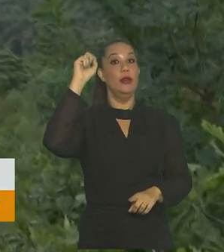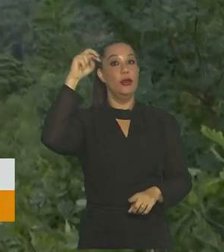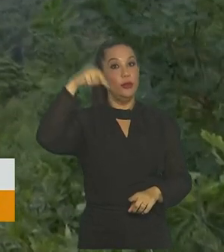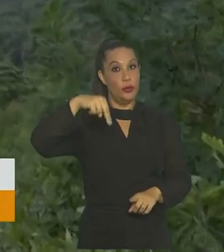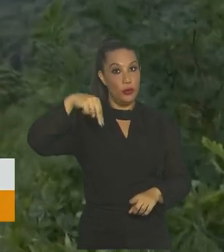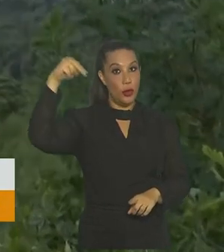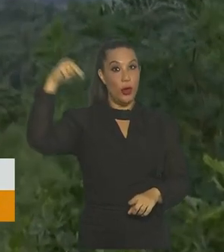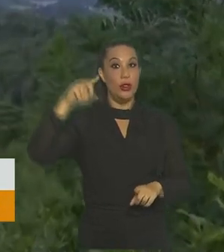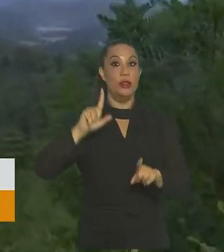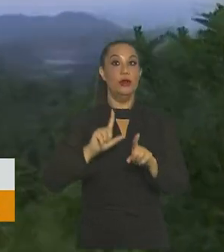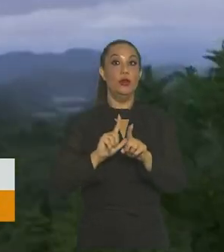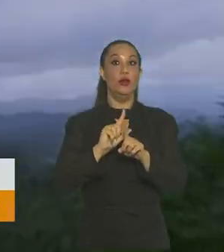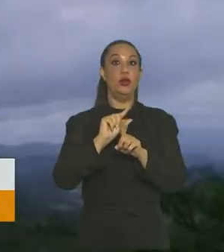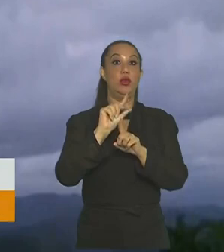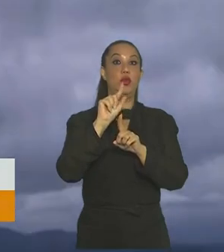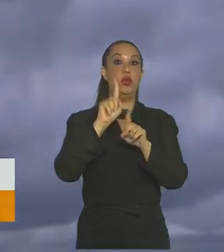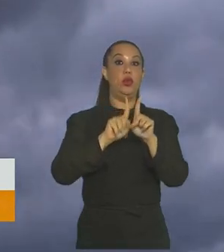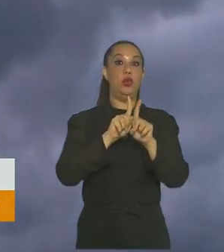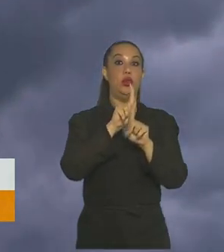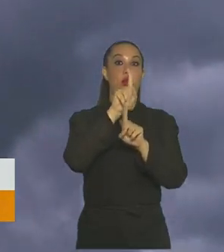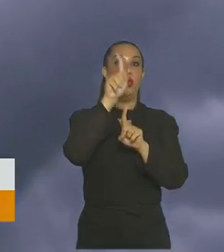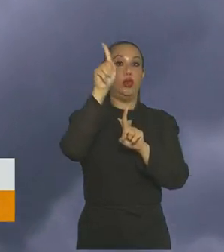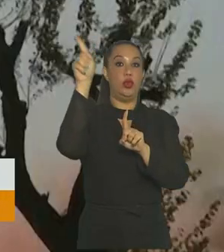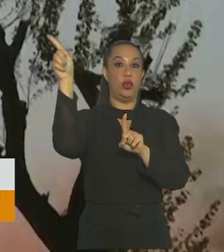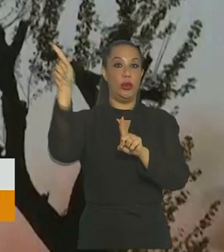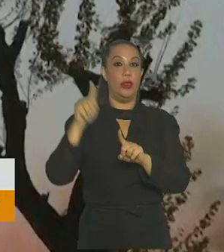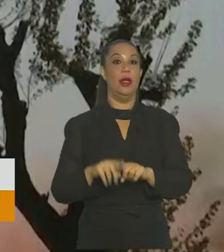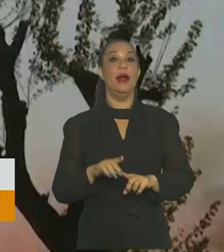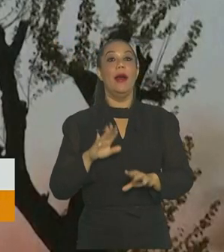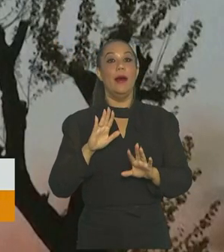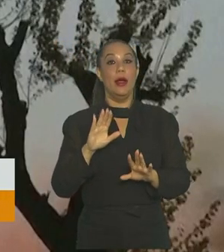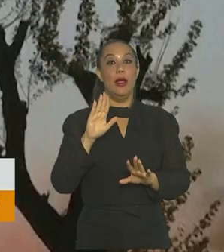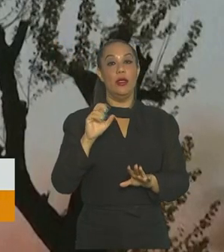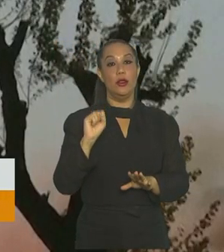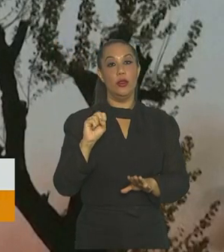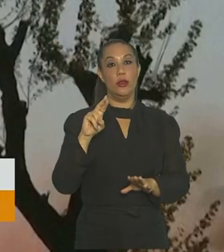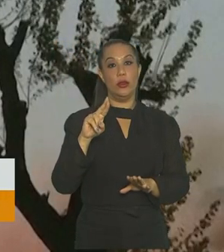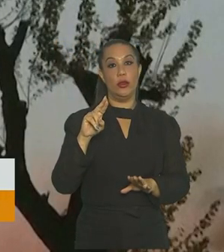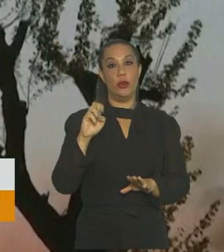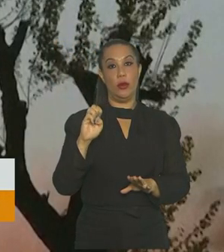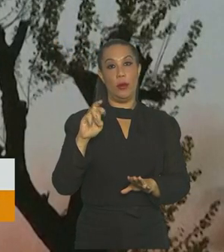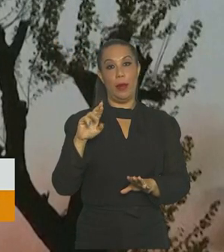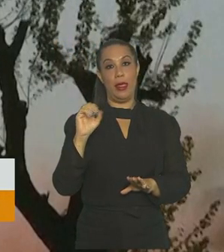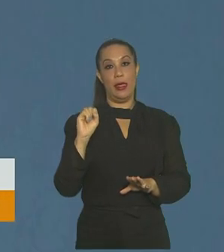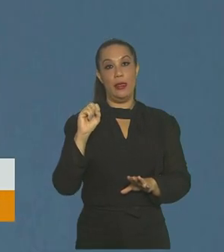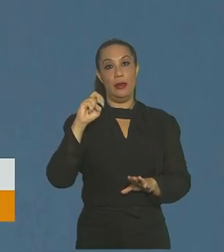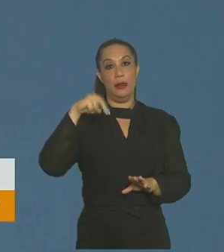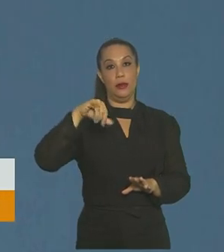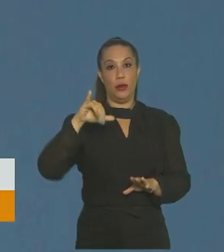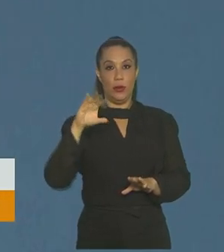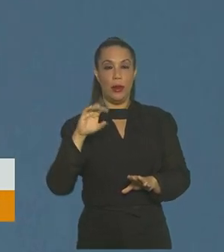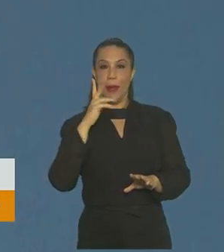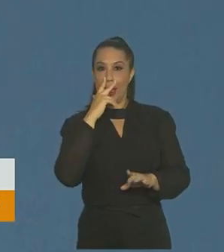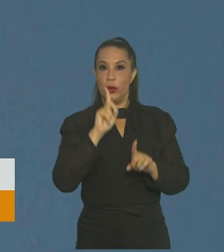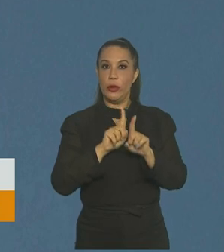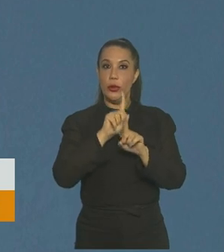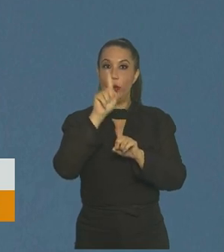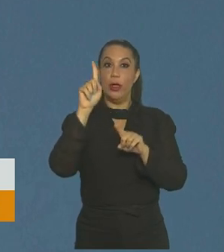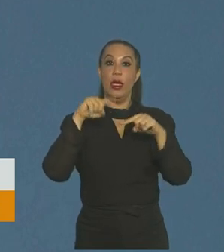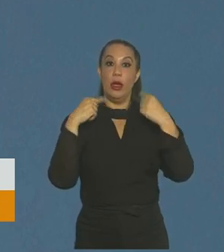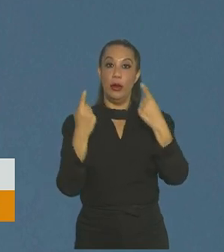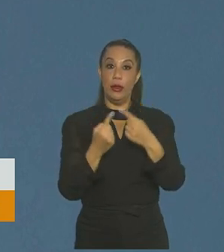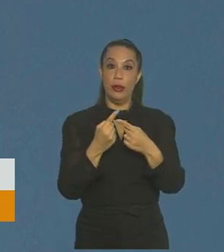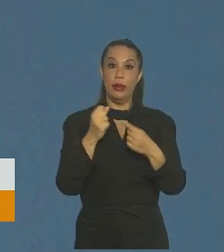míssel antiaéreo e pouco antes um supersônico. Desta vez, o lançamento coincide com uma reunião em Seul, onde Estados